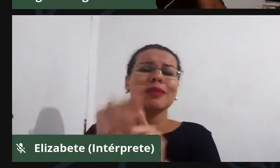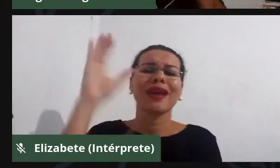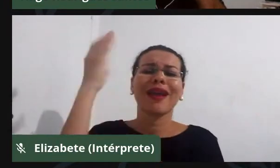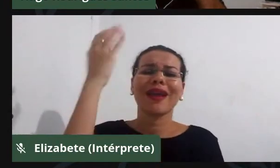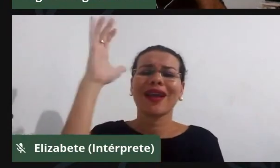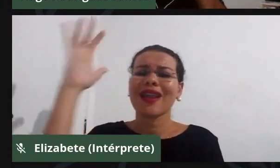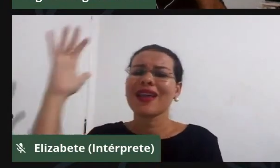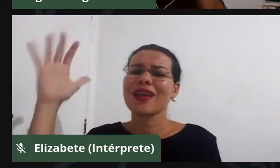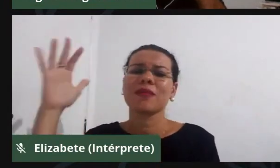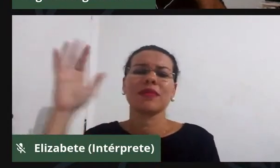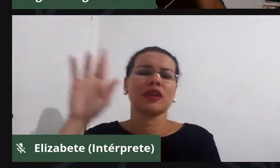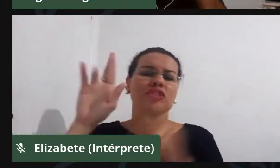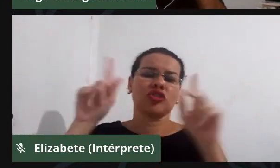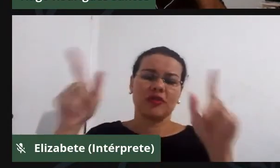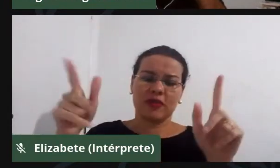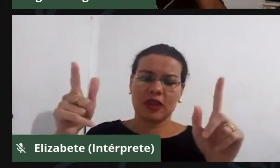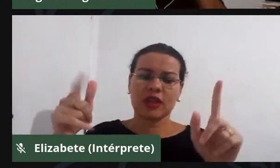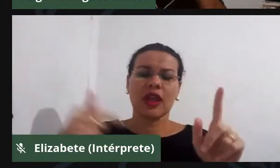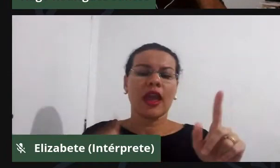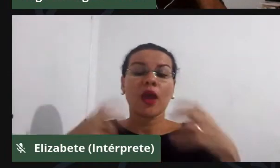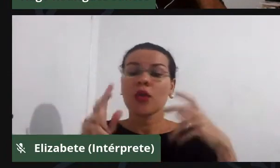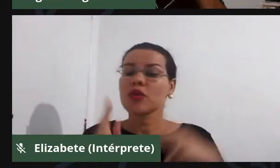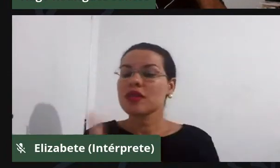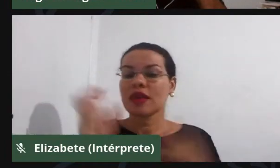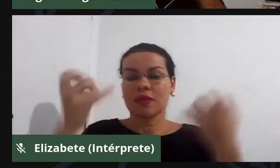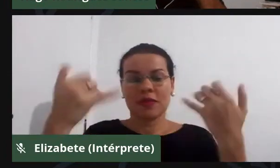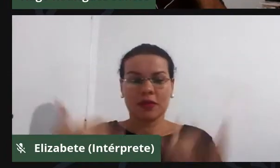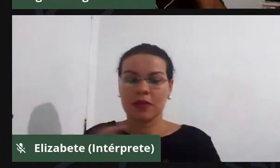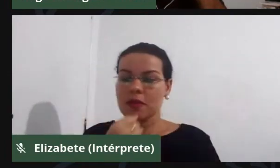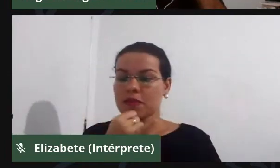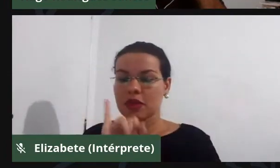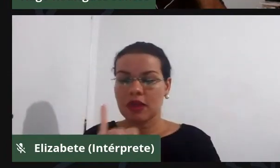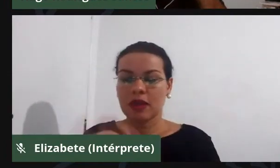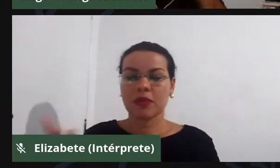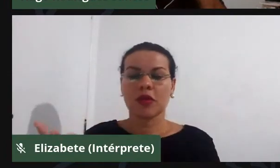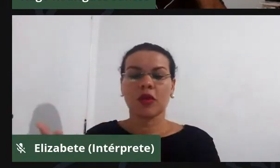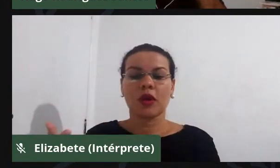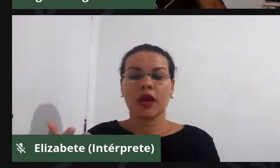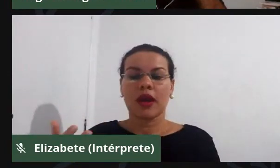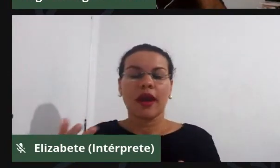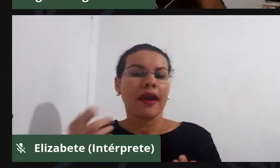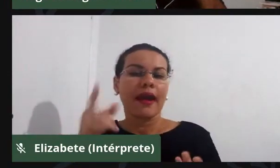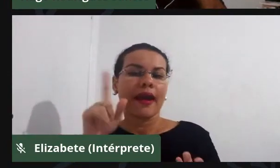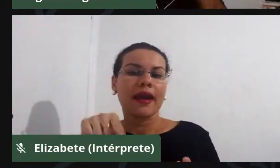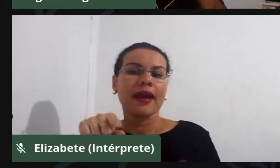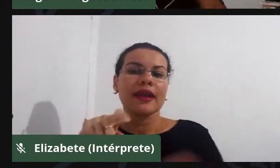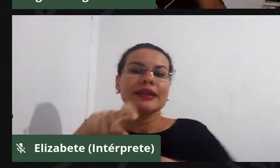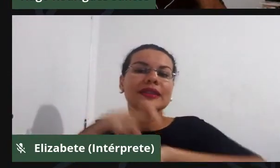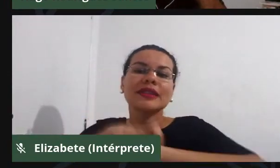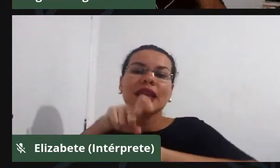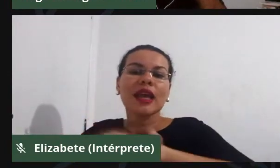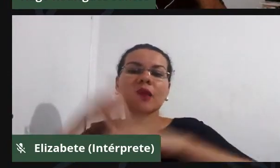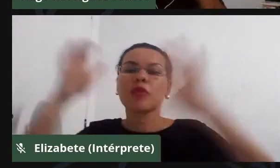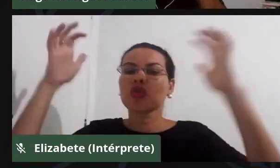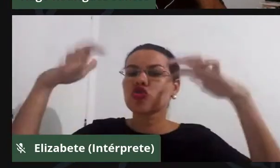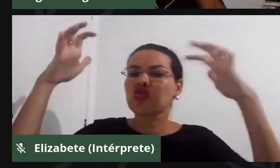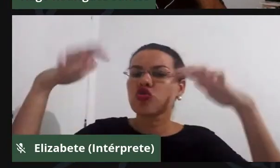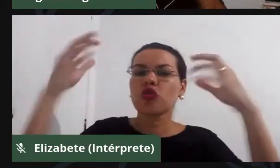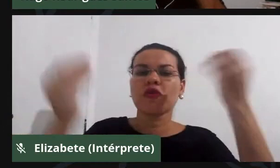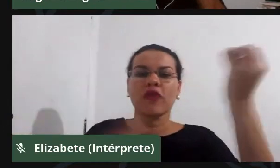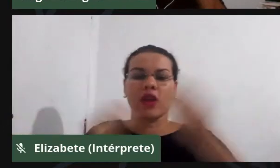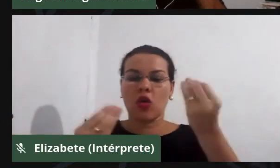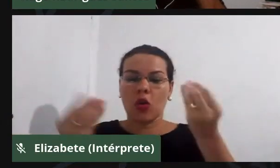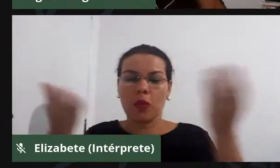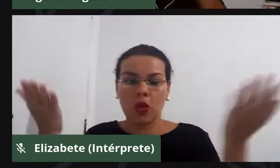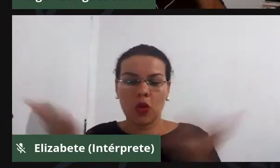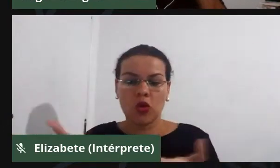falo das chuvas, dos períodos chuvosos, de como que se lidam hoje com as áreas de sequeiro, de como